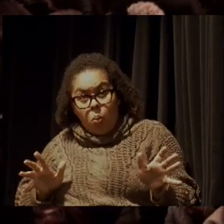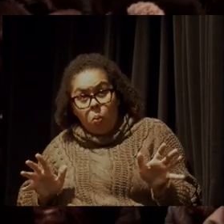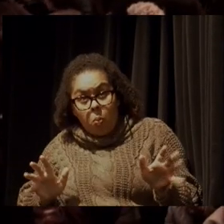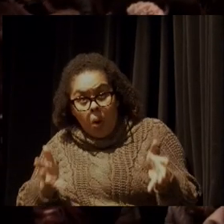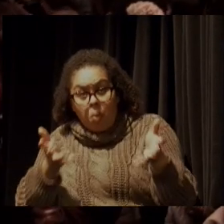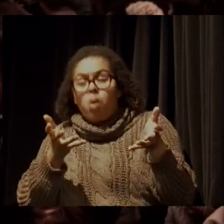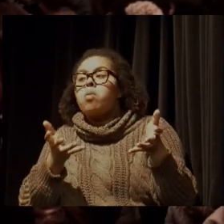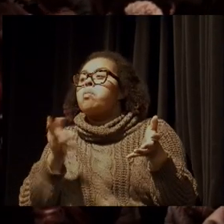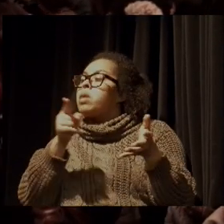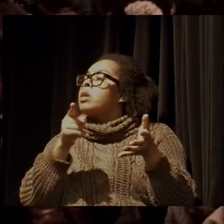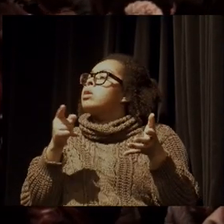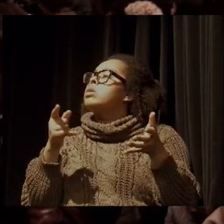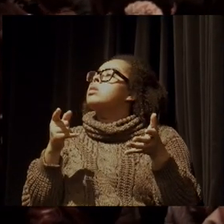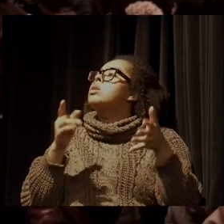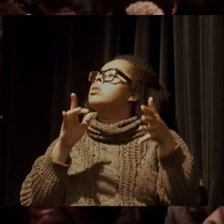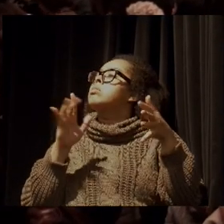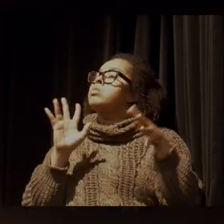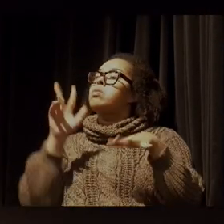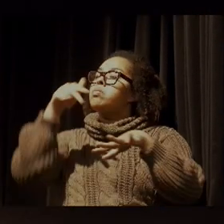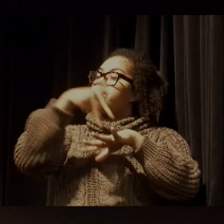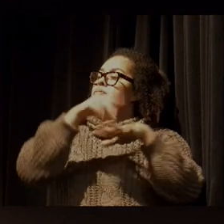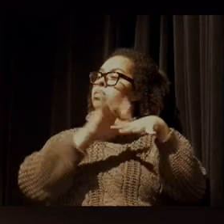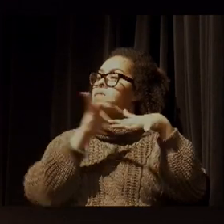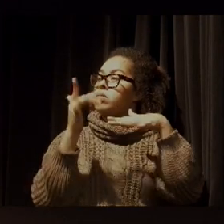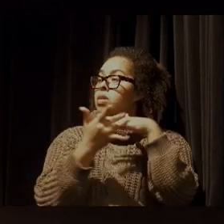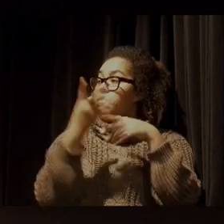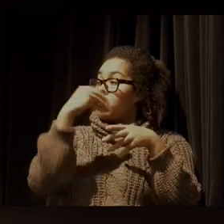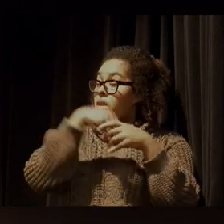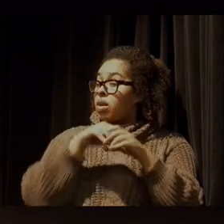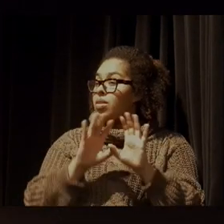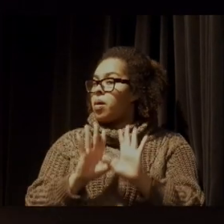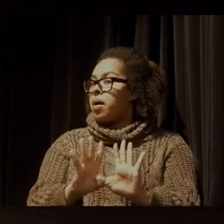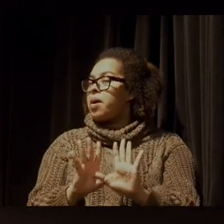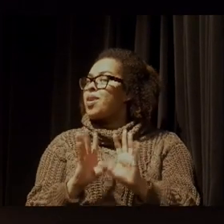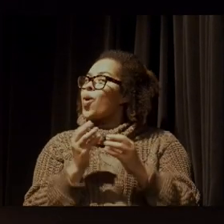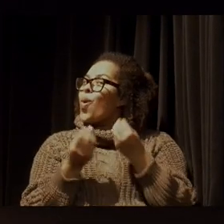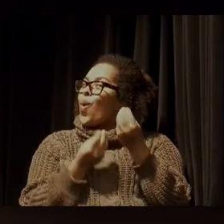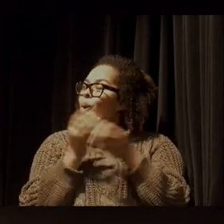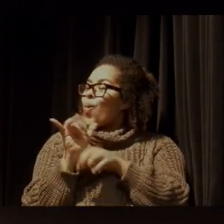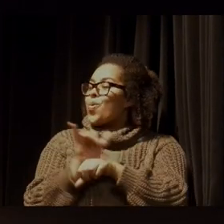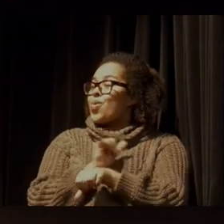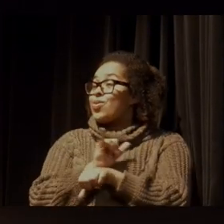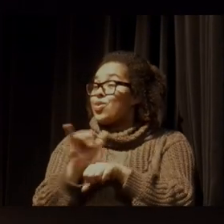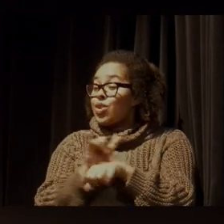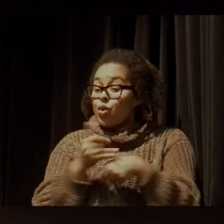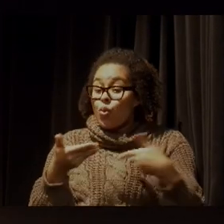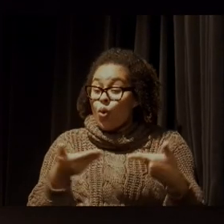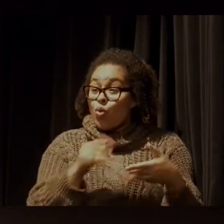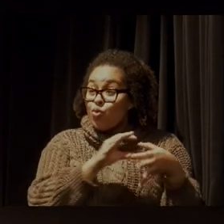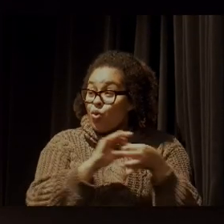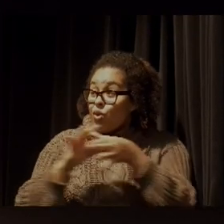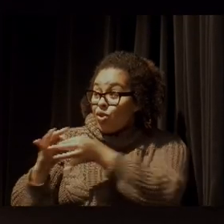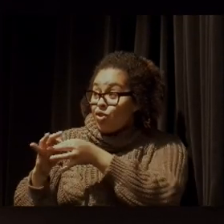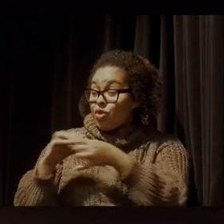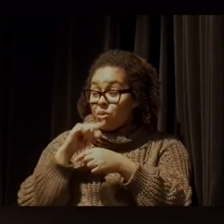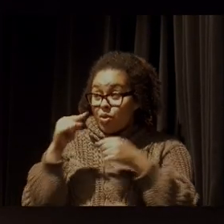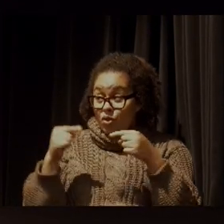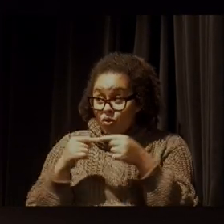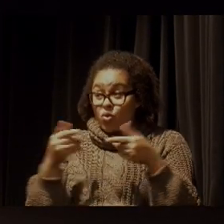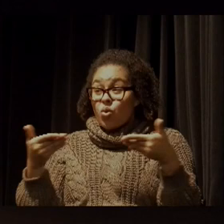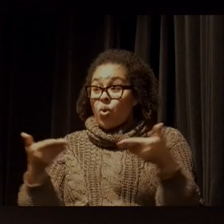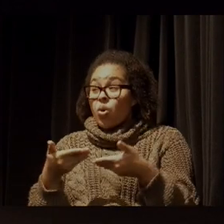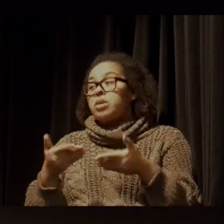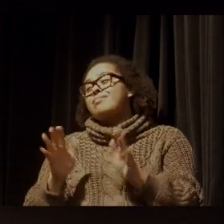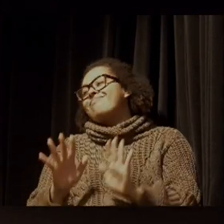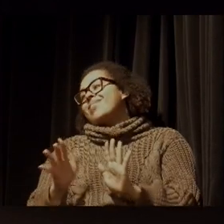maior impacto nas redes sociais. agora, como fazer isso com as condições objetivas que a gente tem, sem